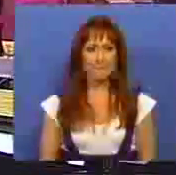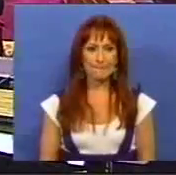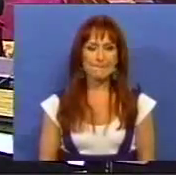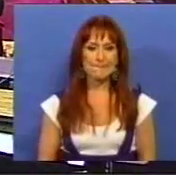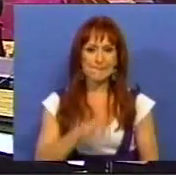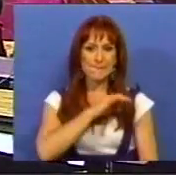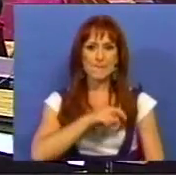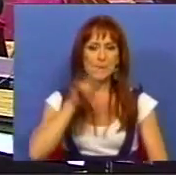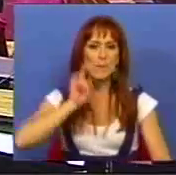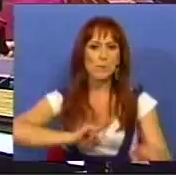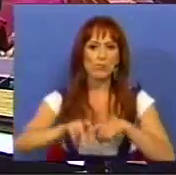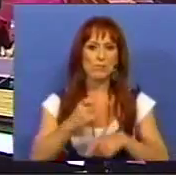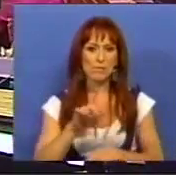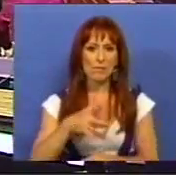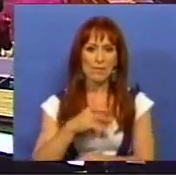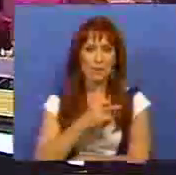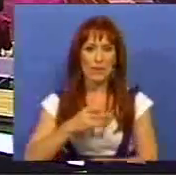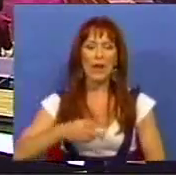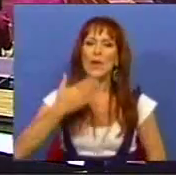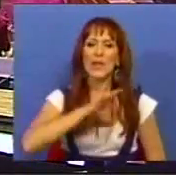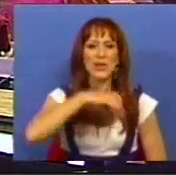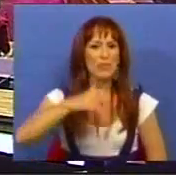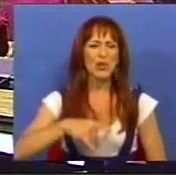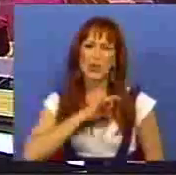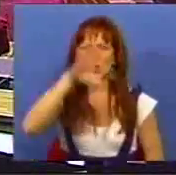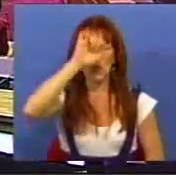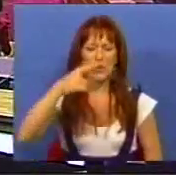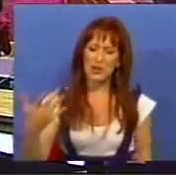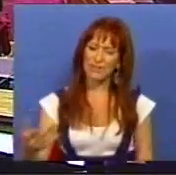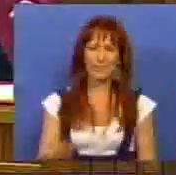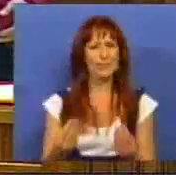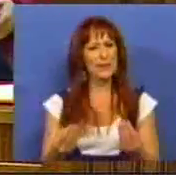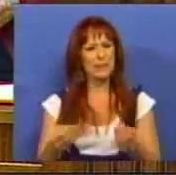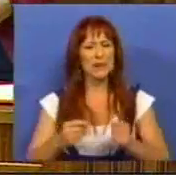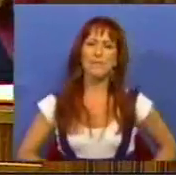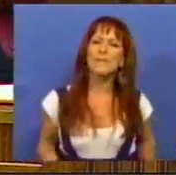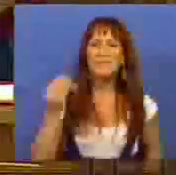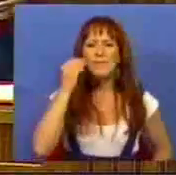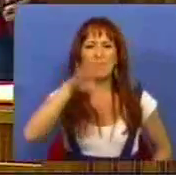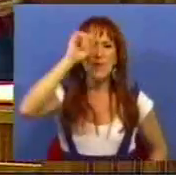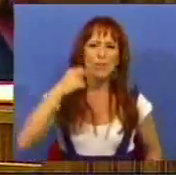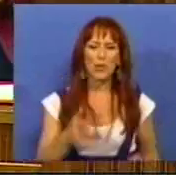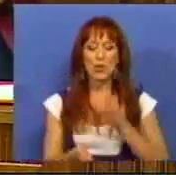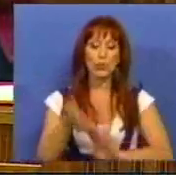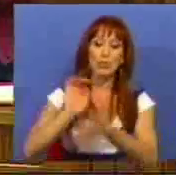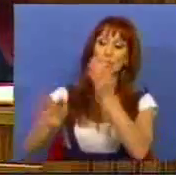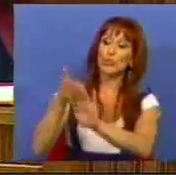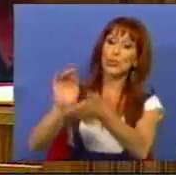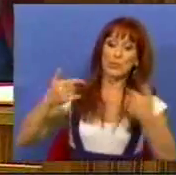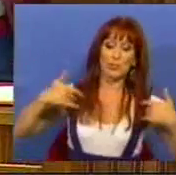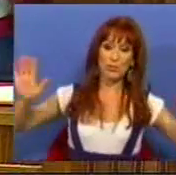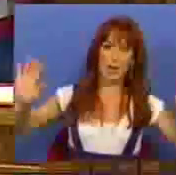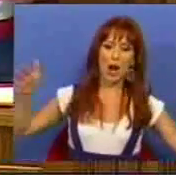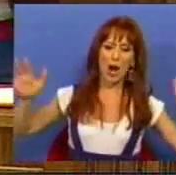Sra. Deputada Alda Macedo. Obrigada, Sr. Presidente. Sr. Ministro, é extraordinária. A maneira como o Governo lava mãos daquilo que são as suas